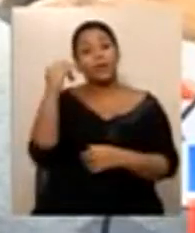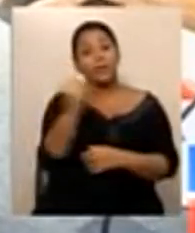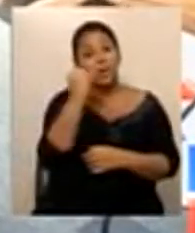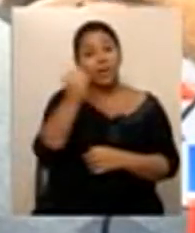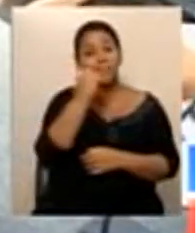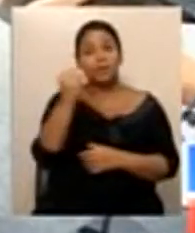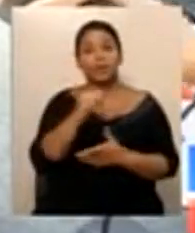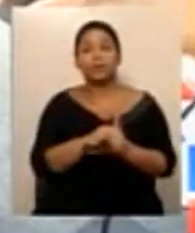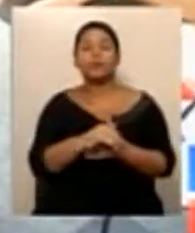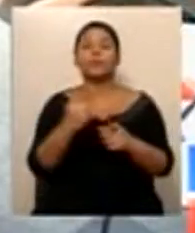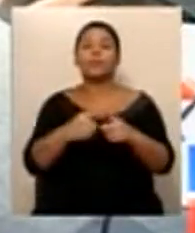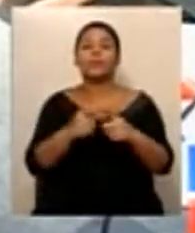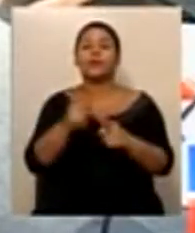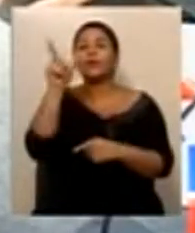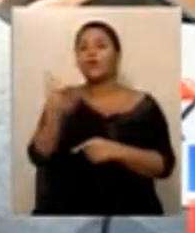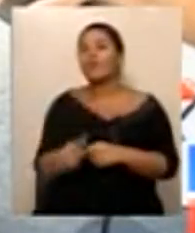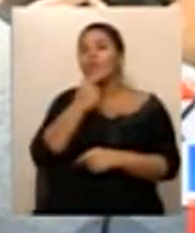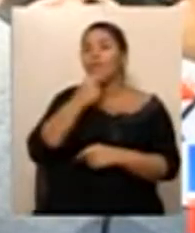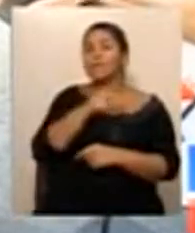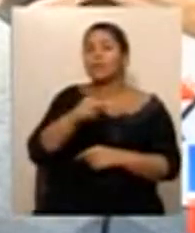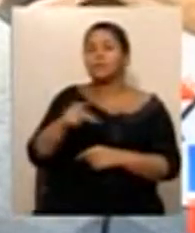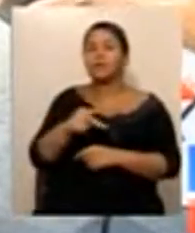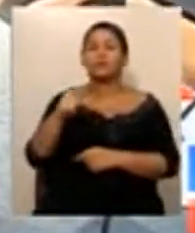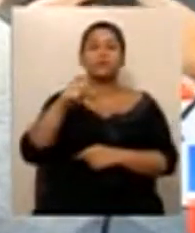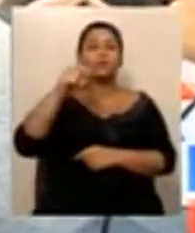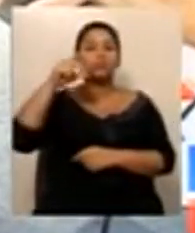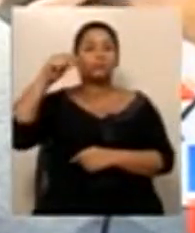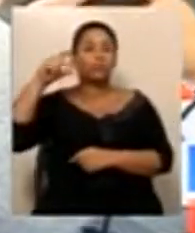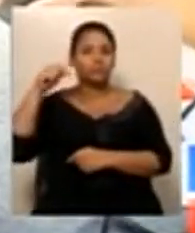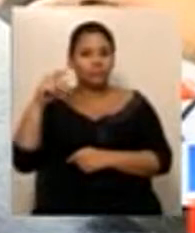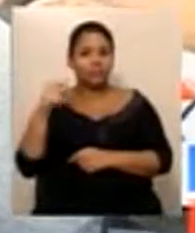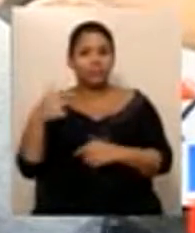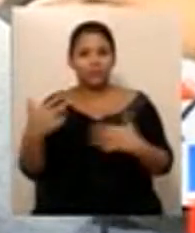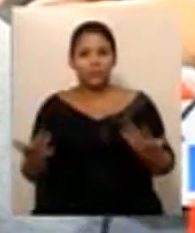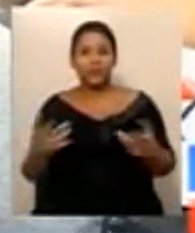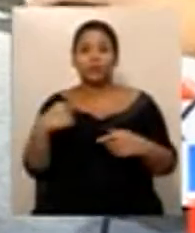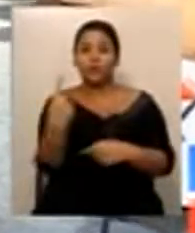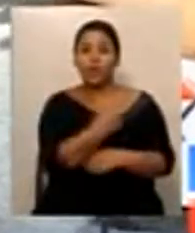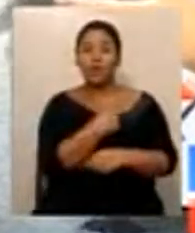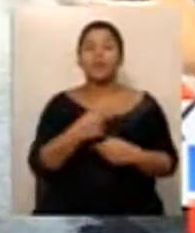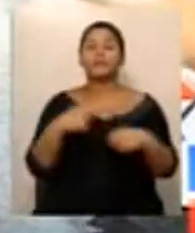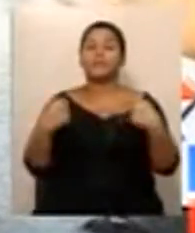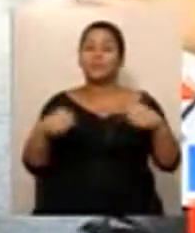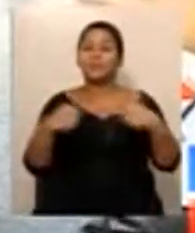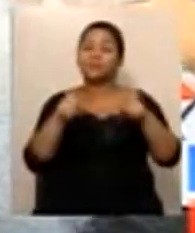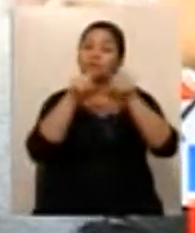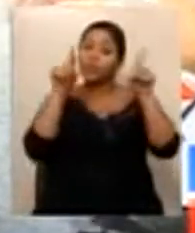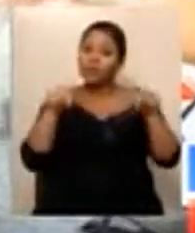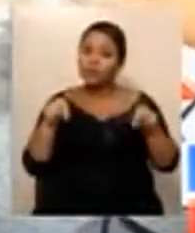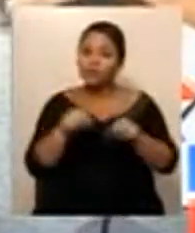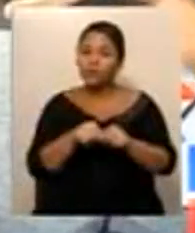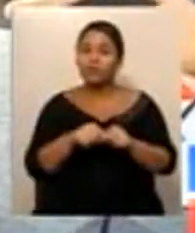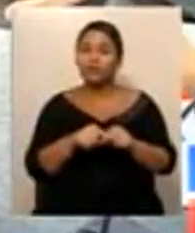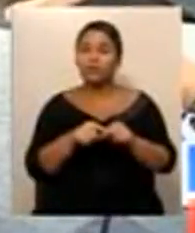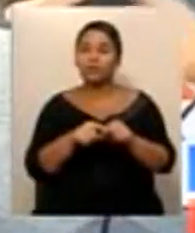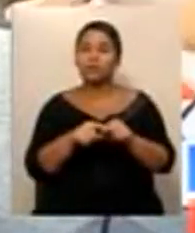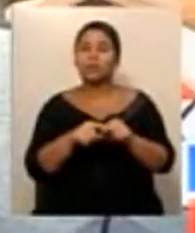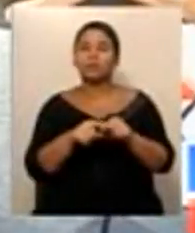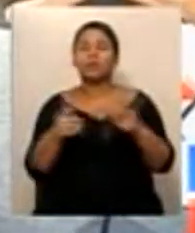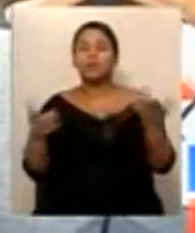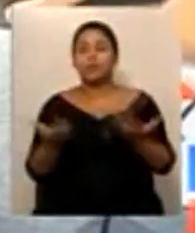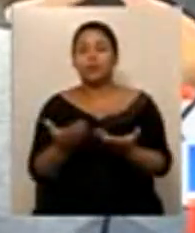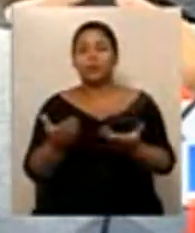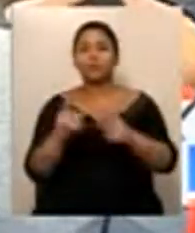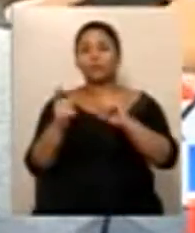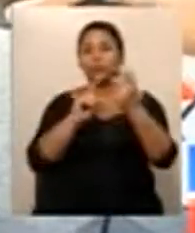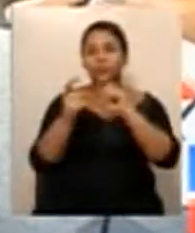Exª foi da mesma época, e nós precisaríamos que também este projeto, junto com este, dado o momento